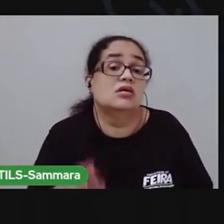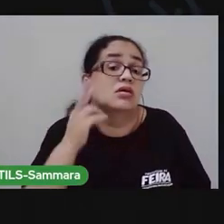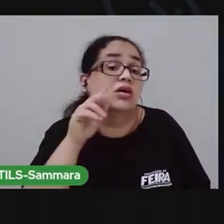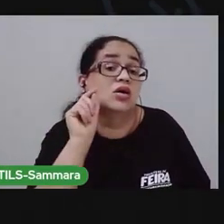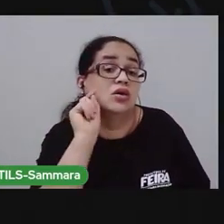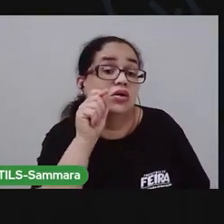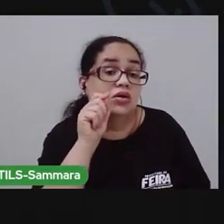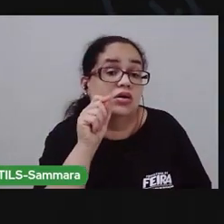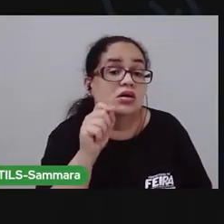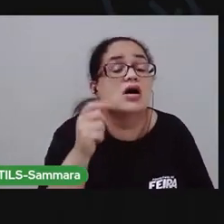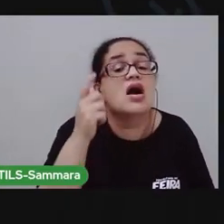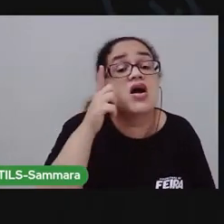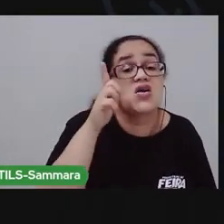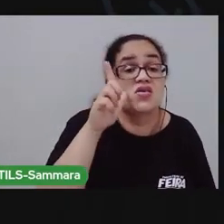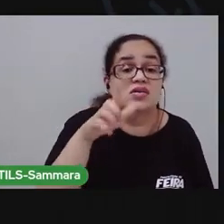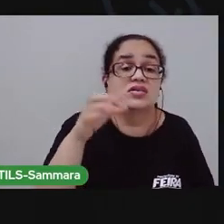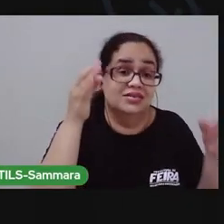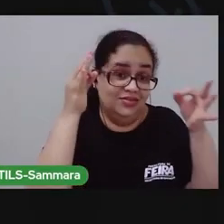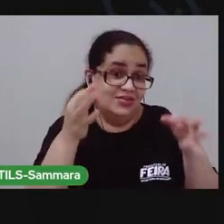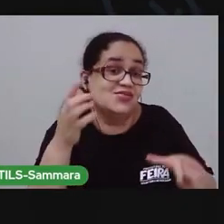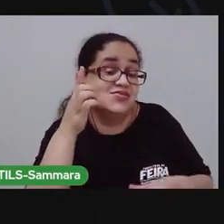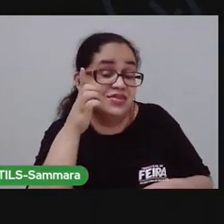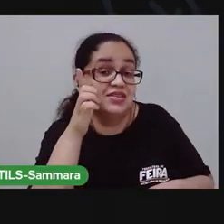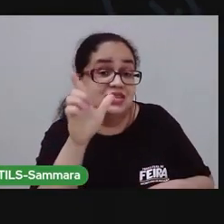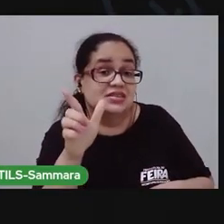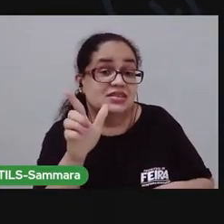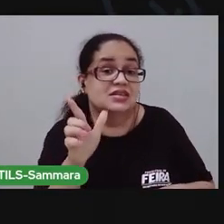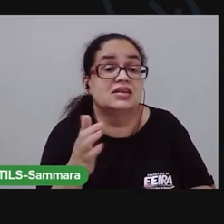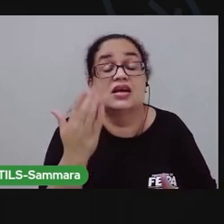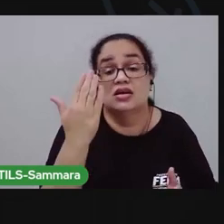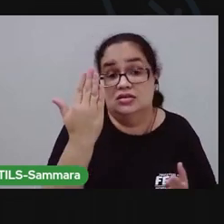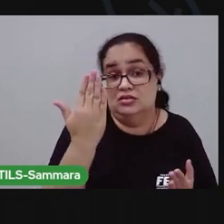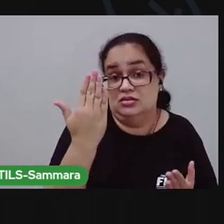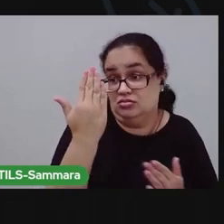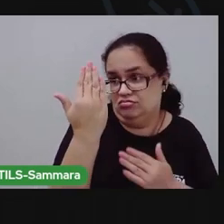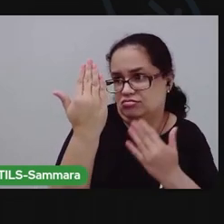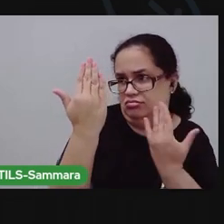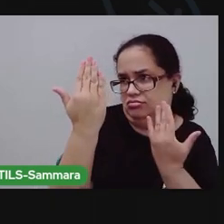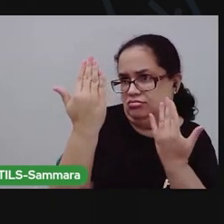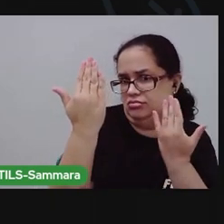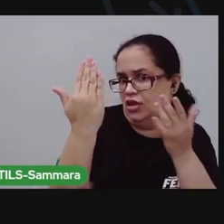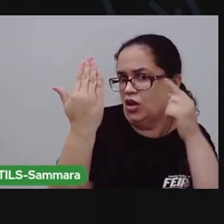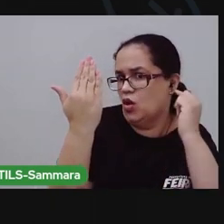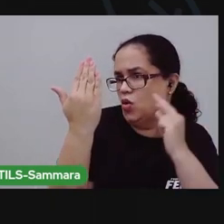E alguém já sabe o é eu estava fazendo? Que gesto foi esse? Que mímica foi essa?